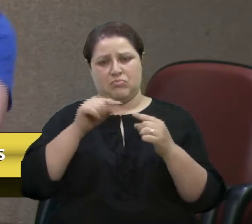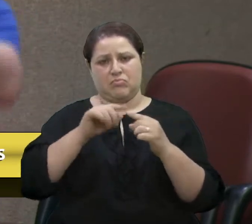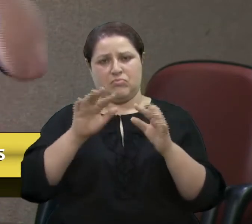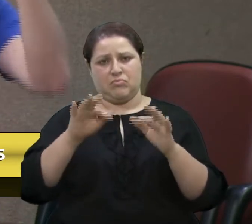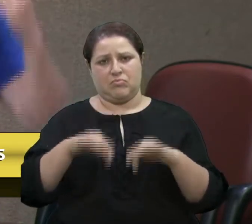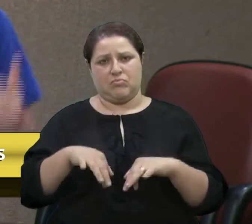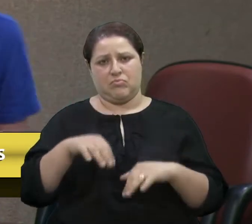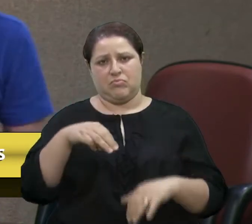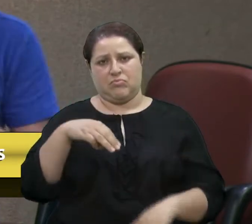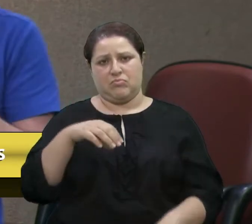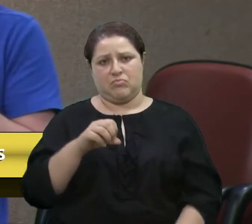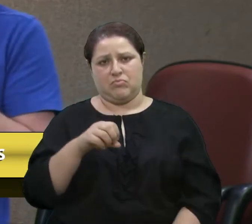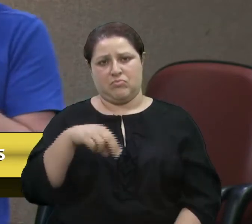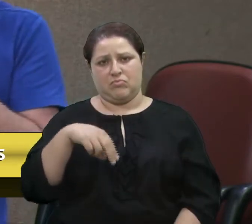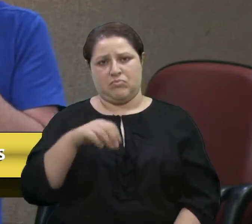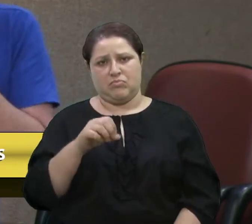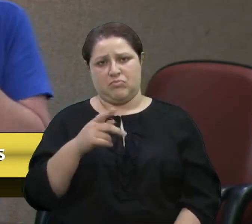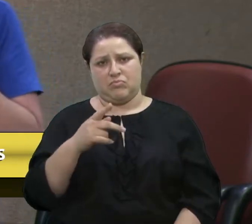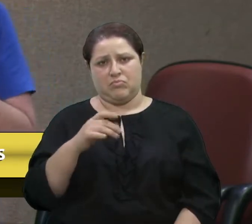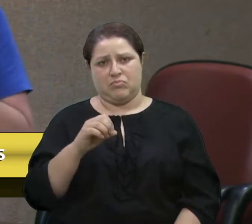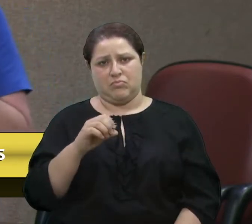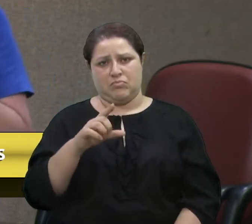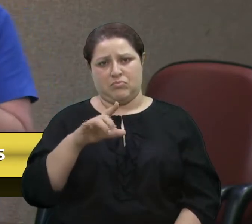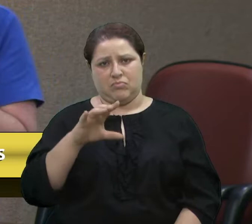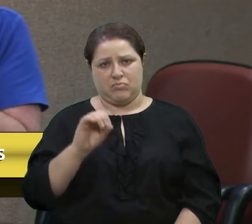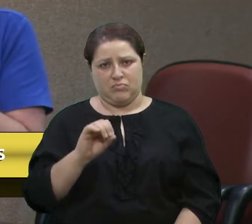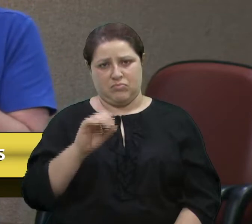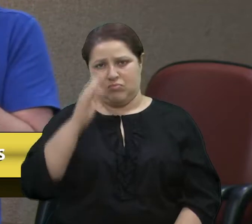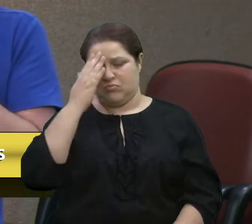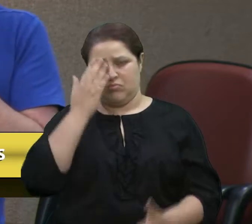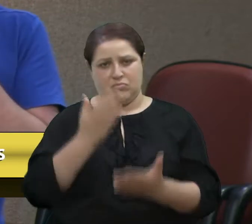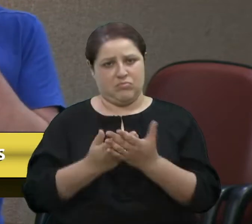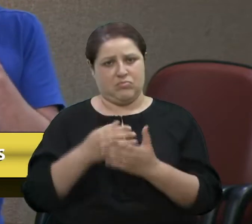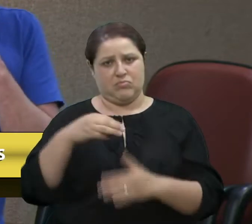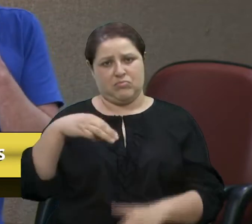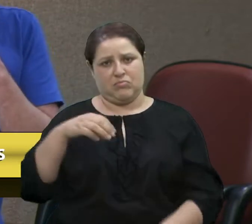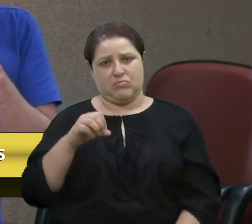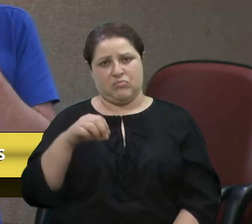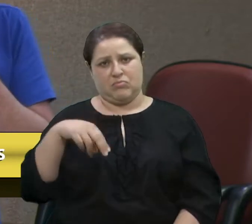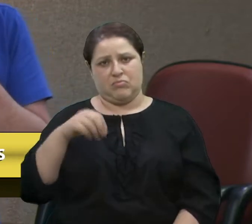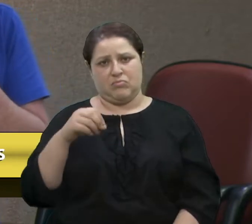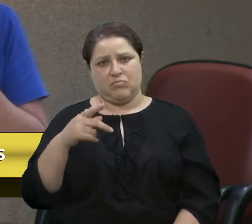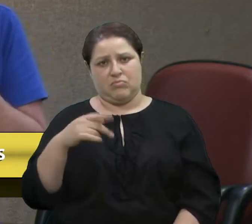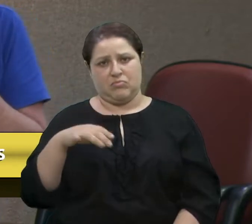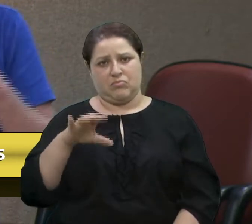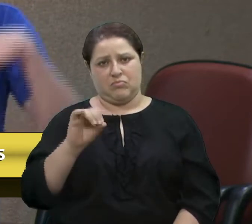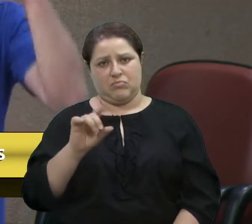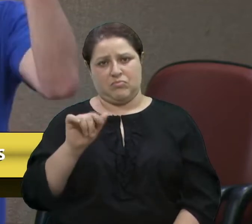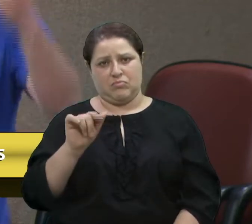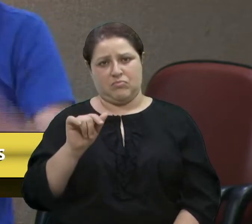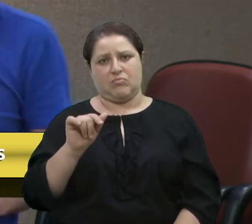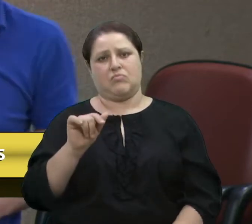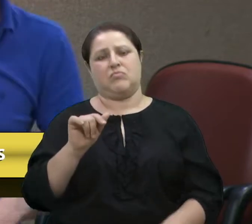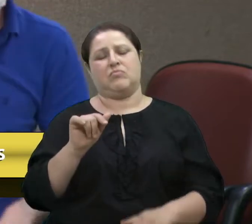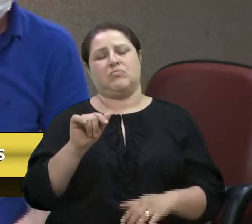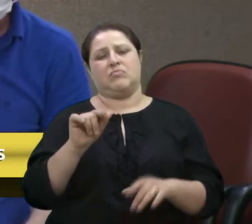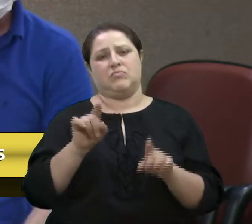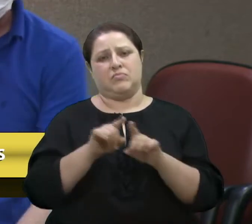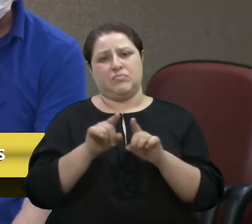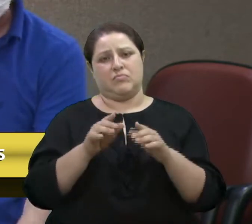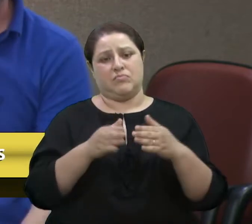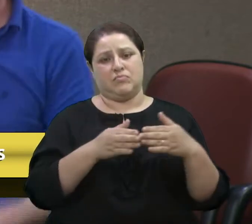ideológica, eu não acredito em monopólio, que ele só protege meia dúzia, e essa meia dúzia, inclusive, às vezes faz doação para vereador.